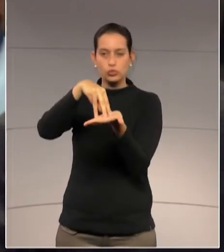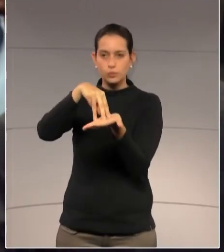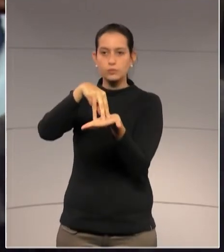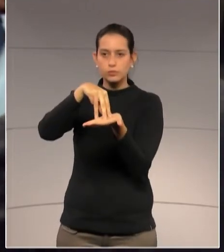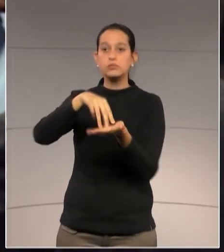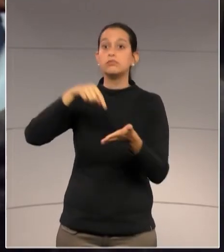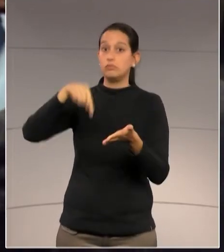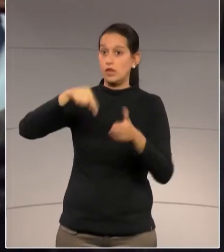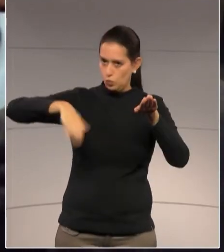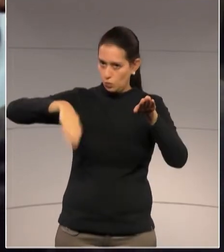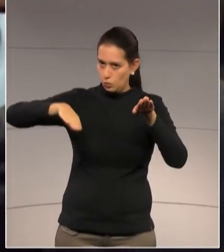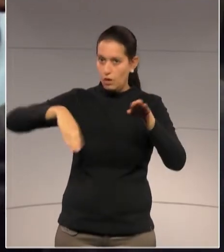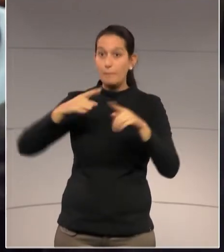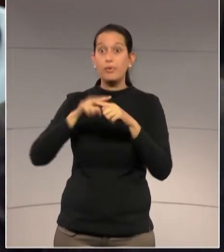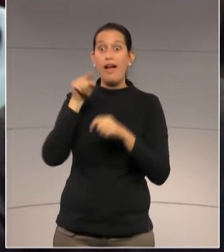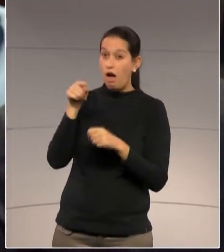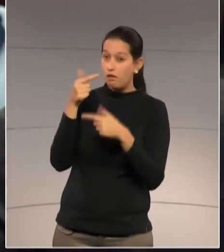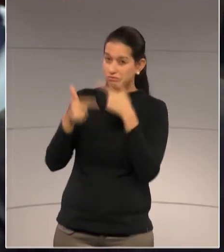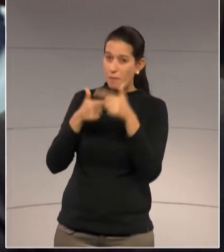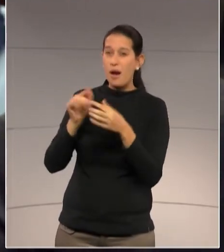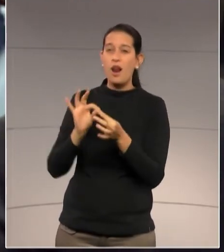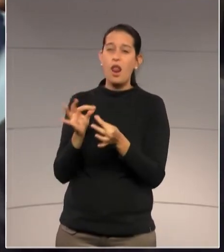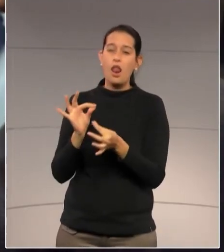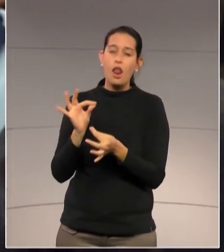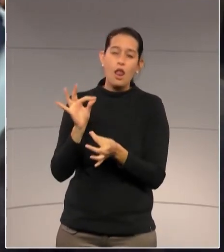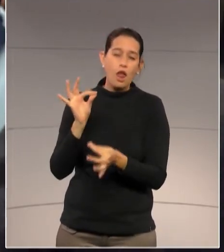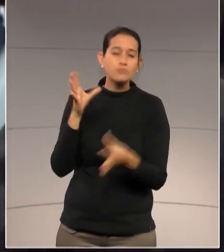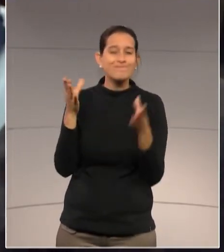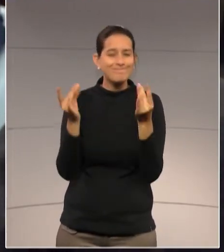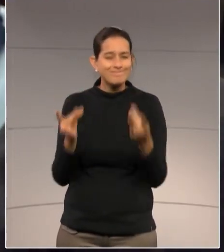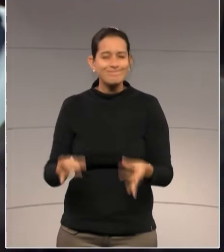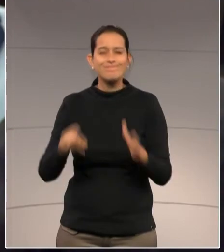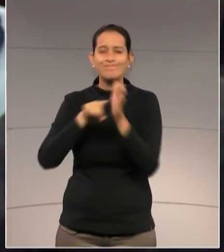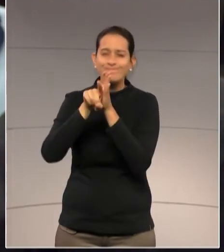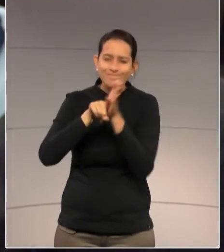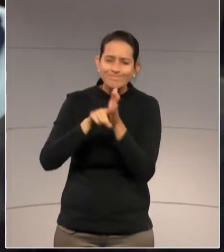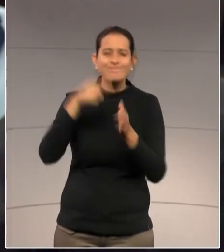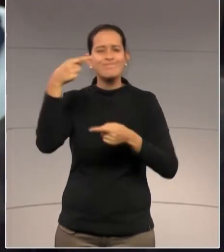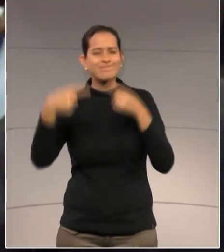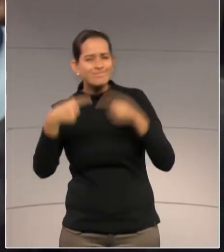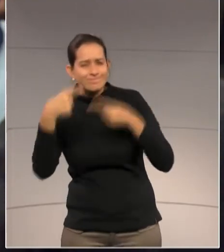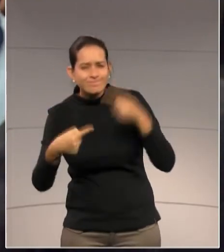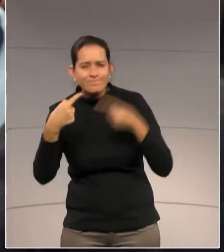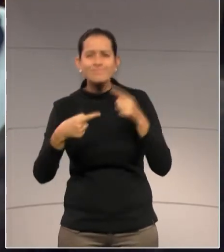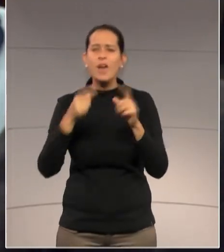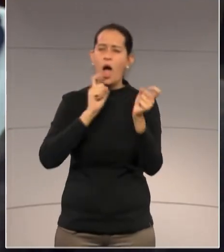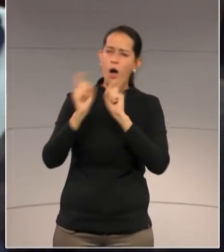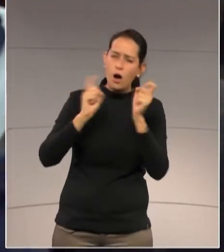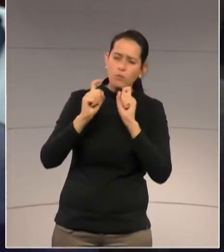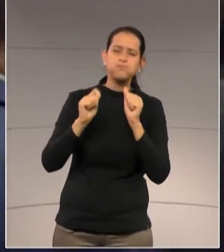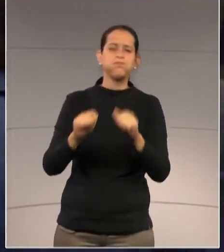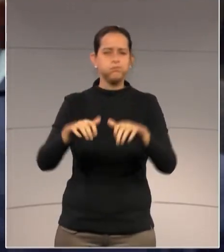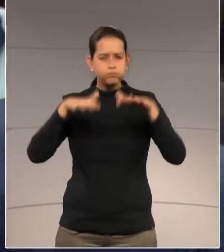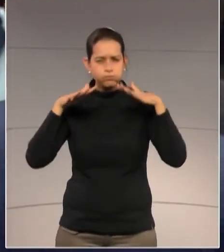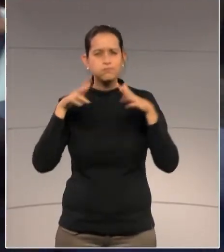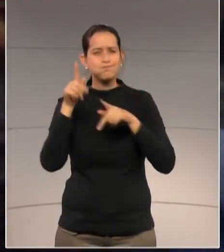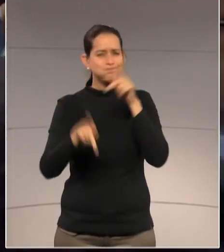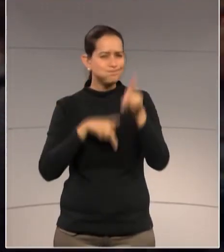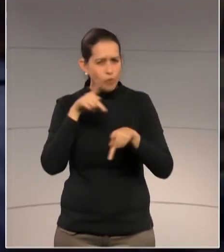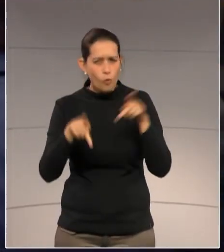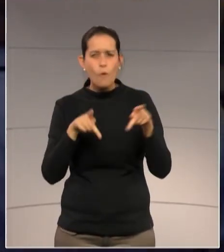deste plano, um trabalho essencial que foi feito de debate, de pesquisa, com audiências públicas em todo o litoral. E